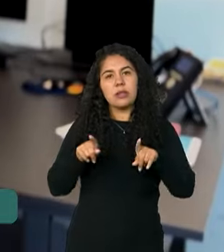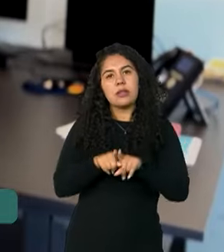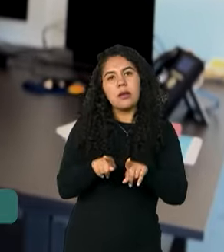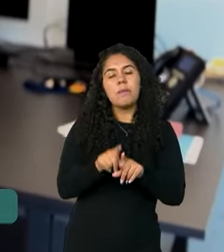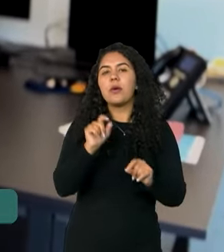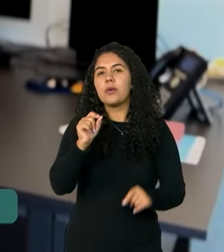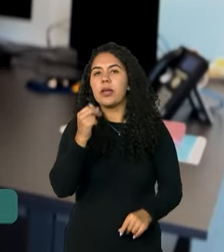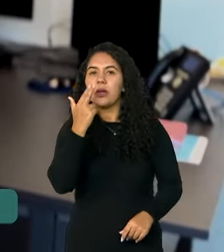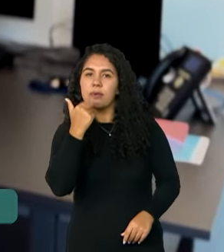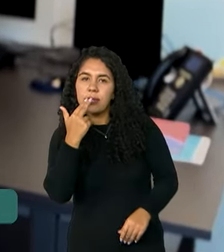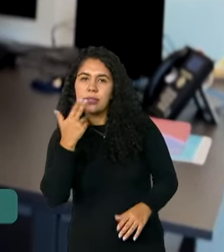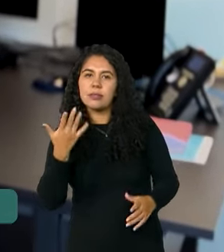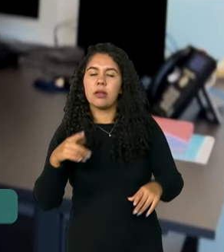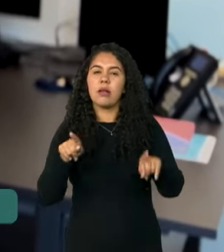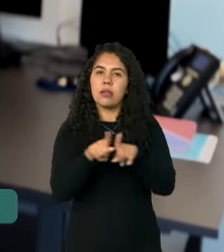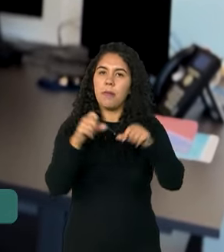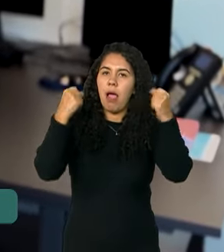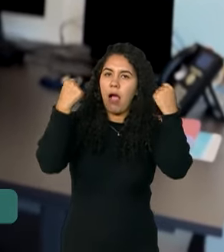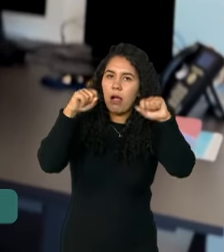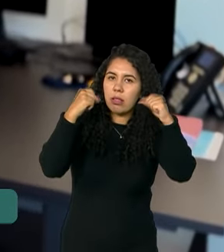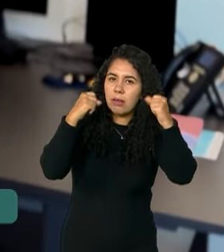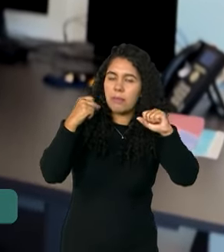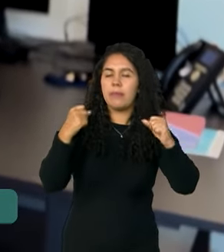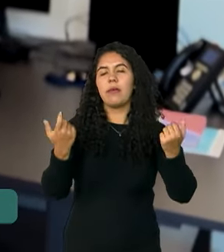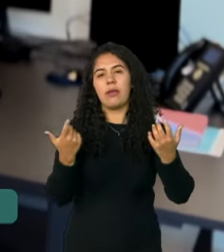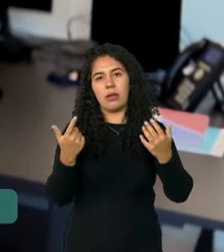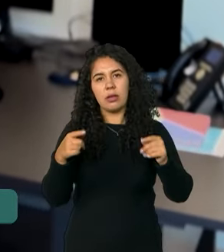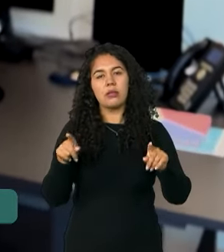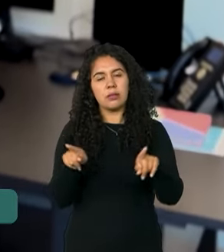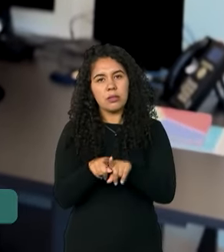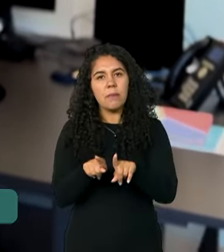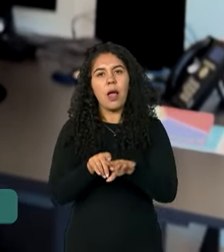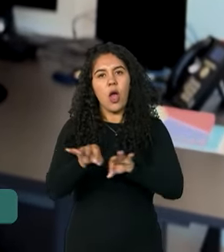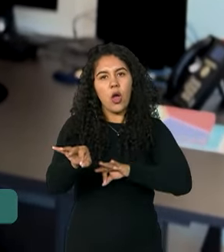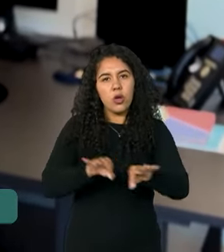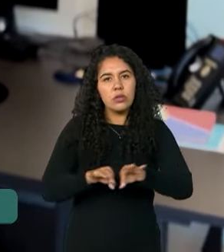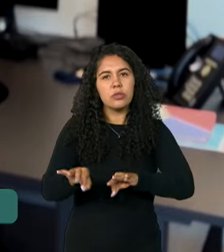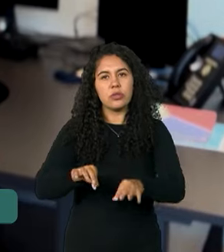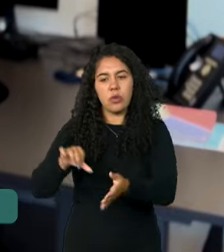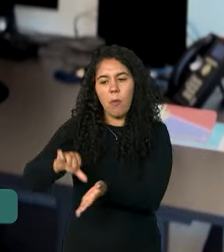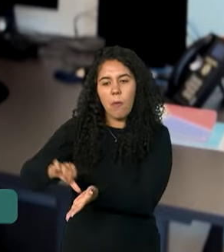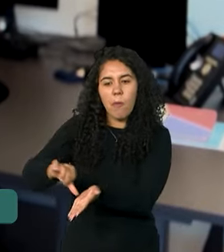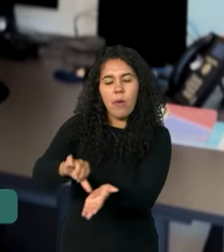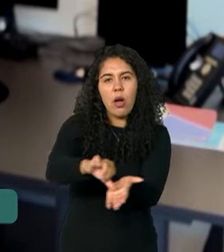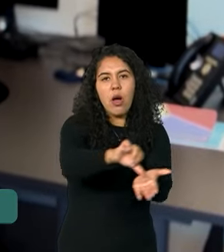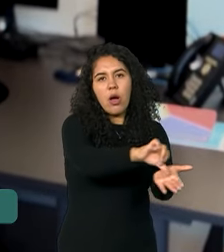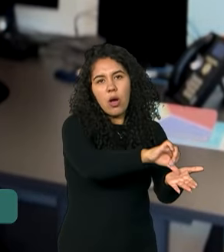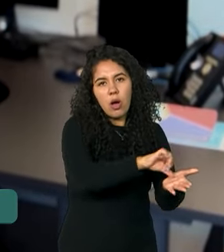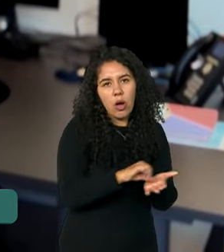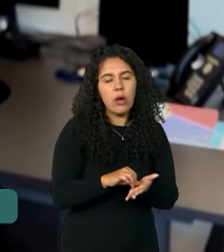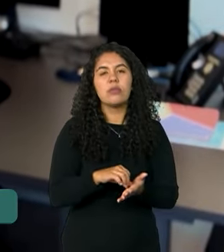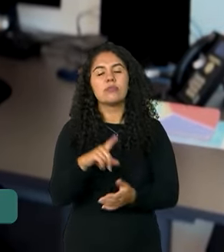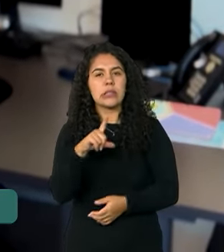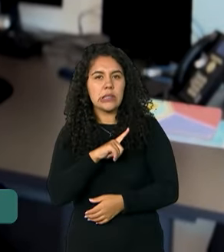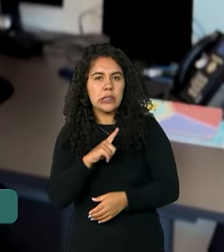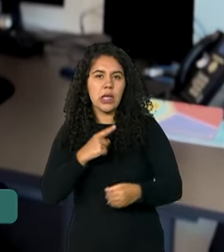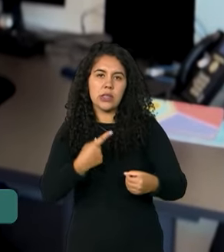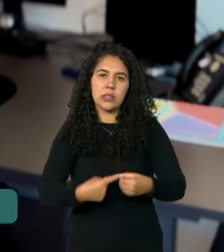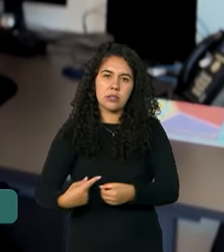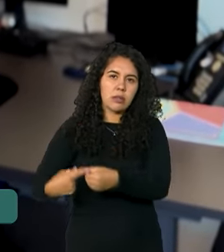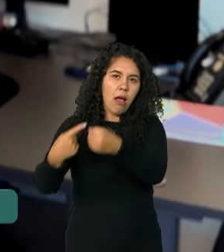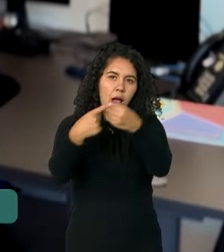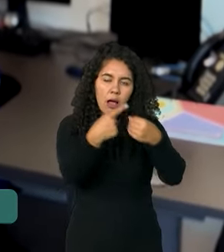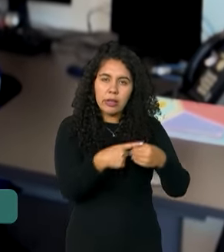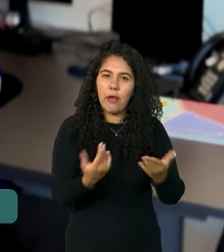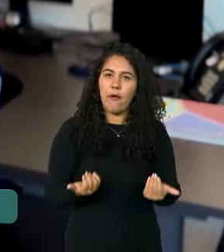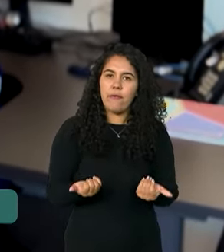tem o Programa da Academia da Saúde que estrutura polos de atividades físicas dentro das regiões, dentro dos municípios.